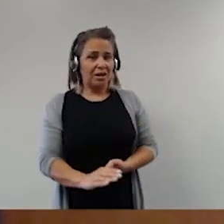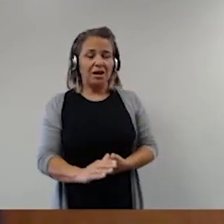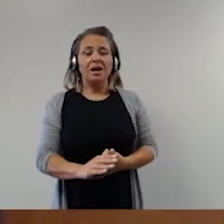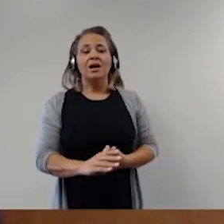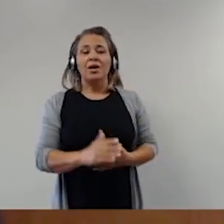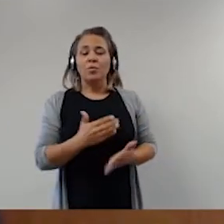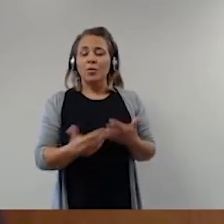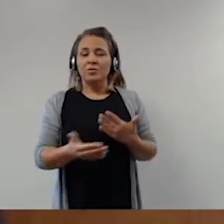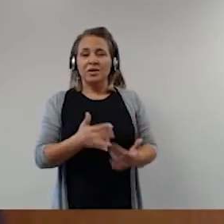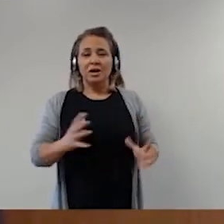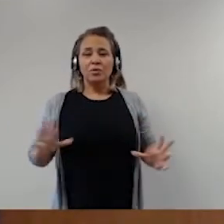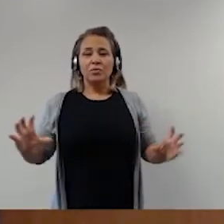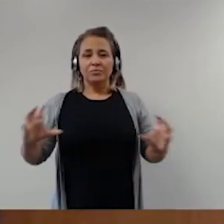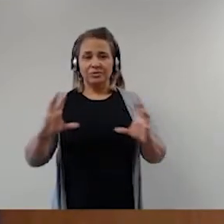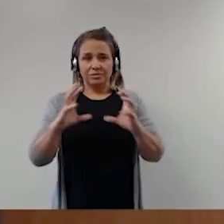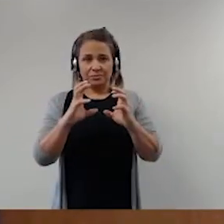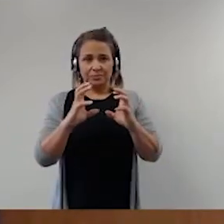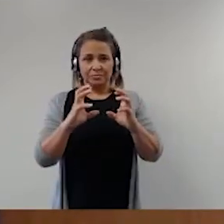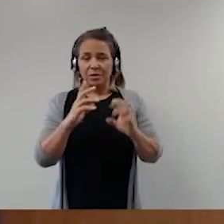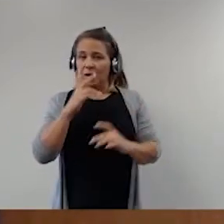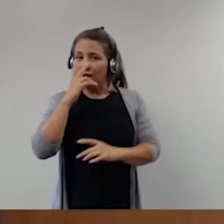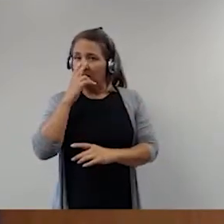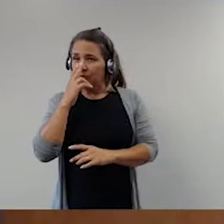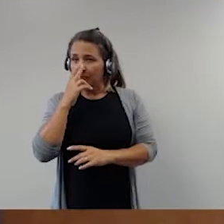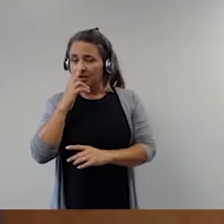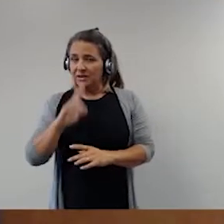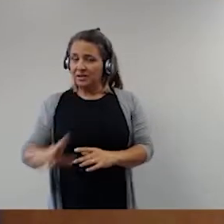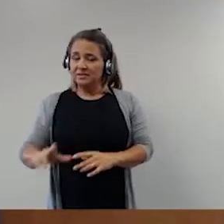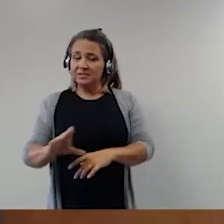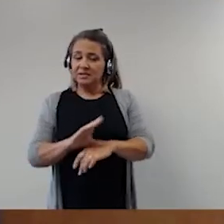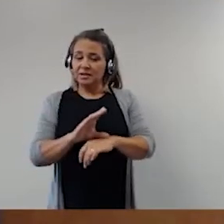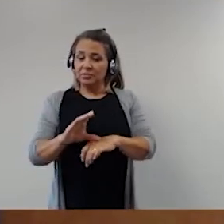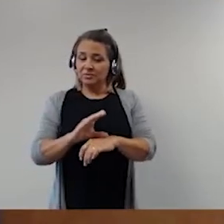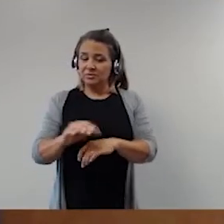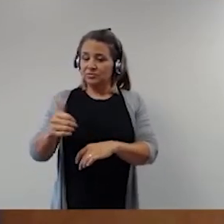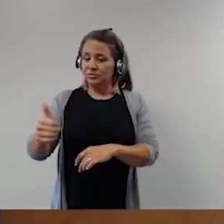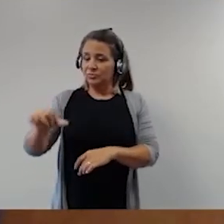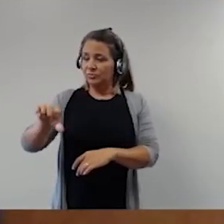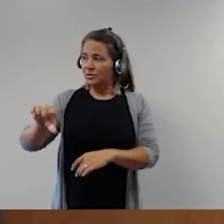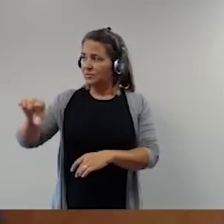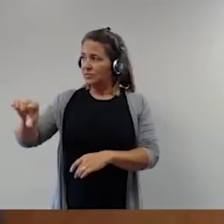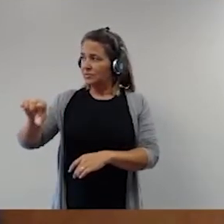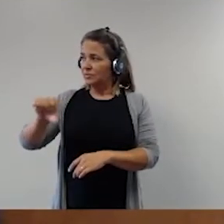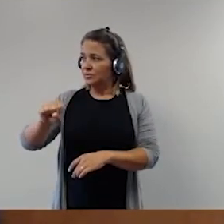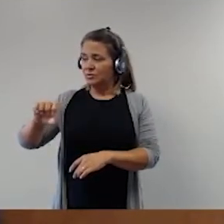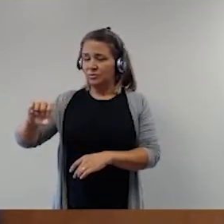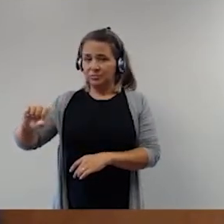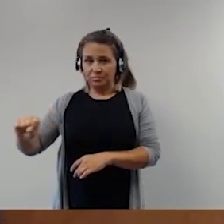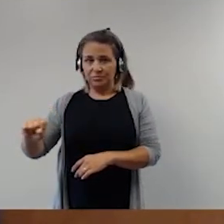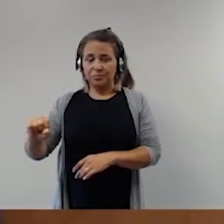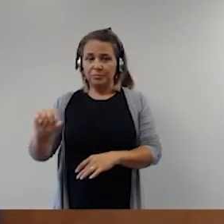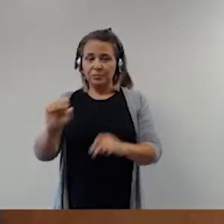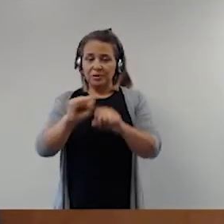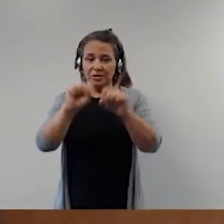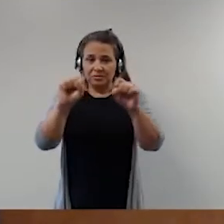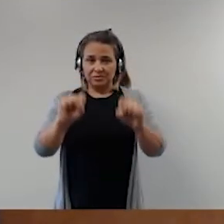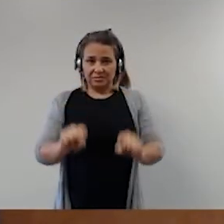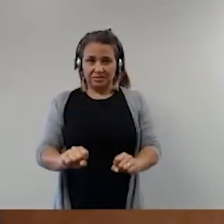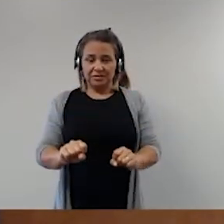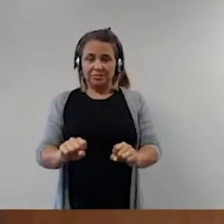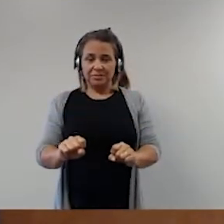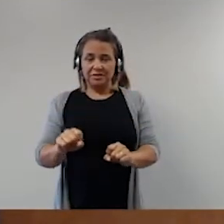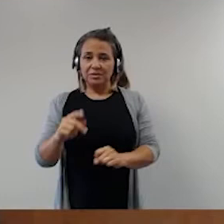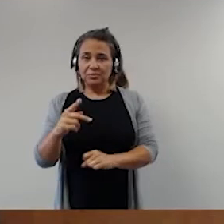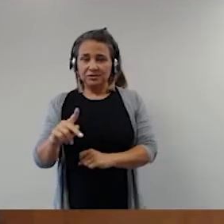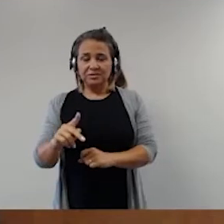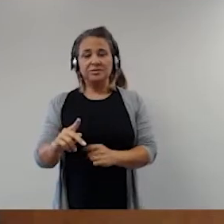eles. Não me parece que a Constituição de 1988, no seu texto, no seu sistema e no seu